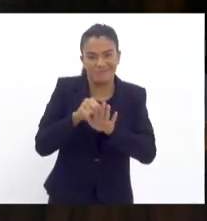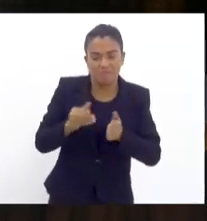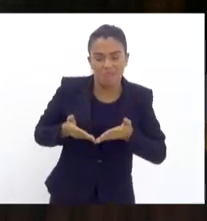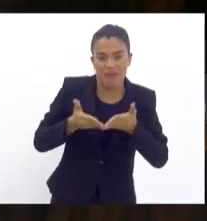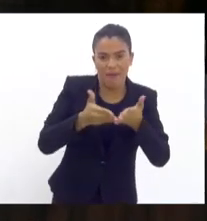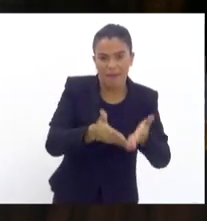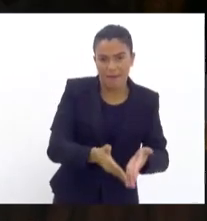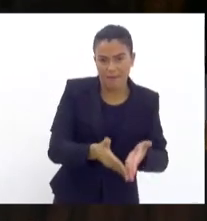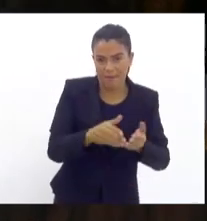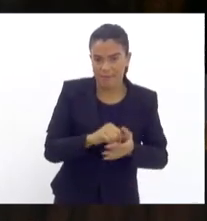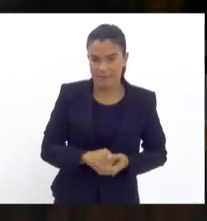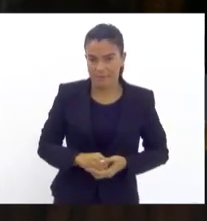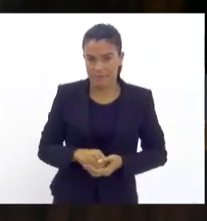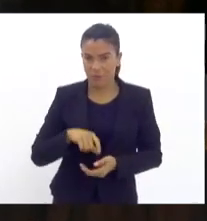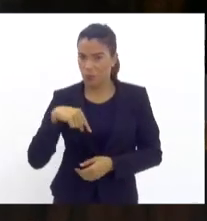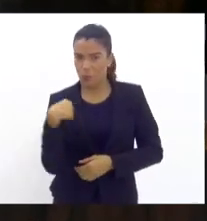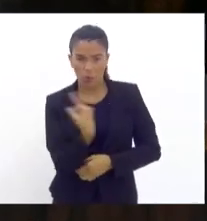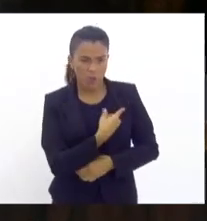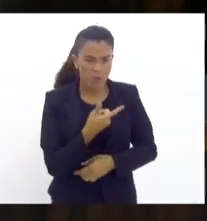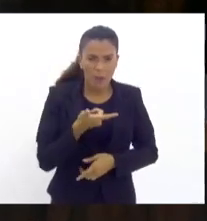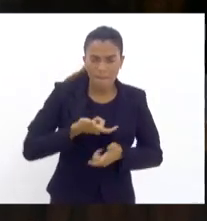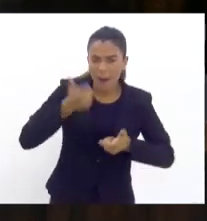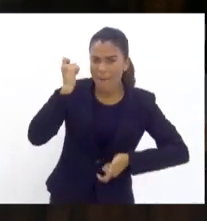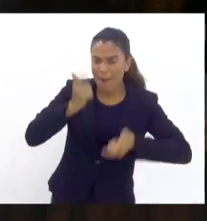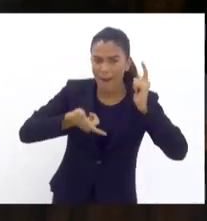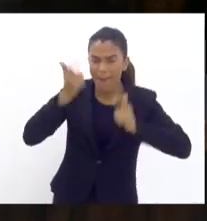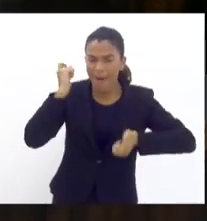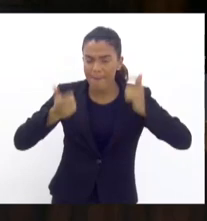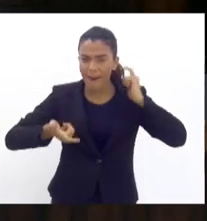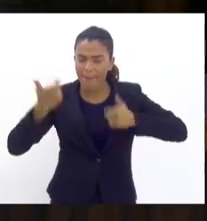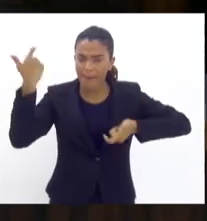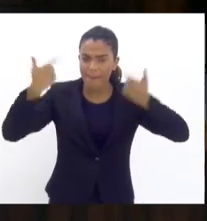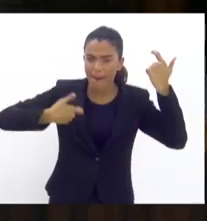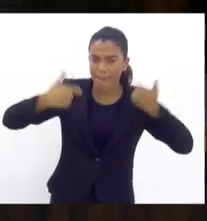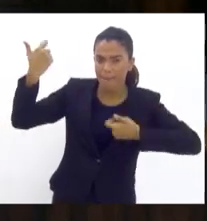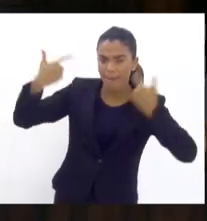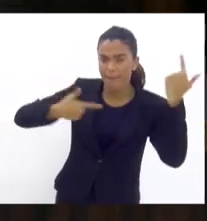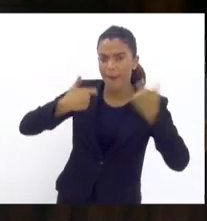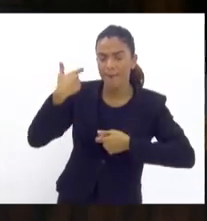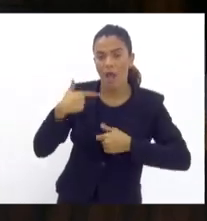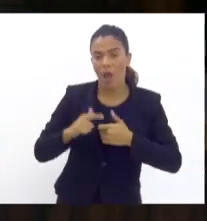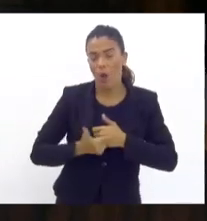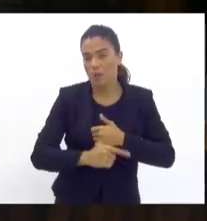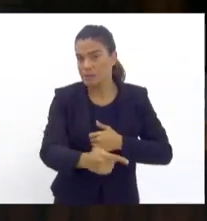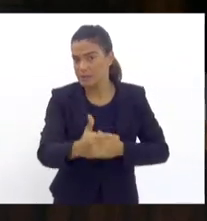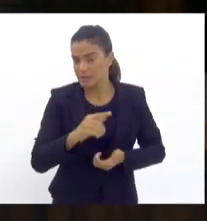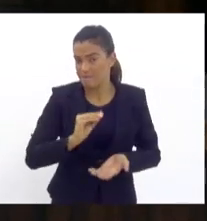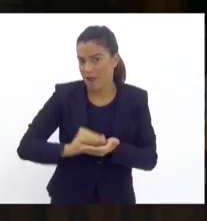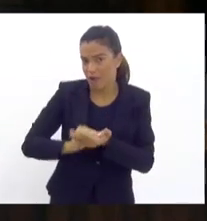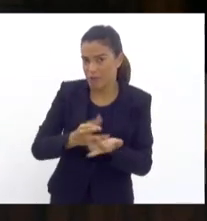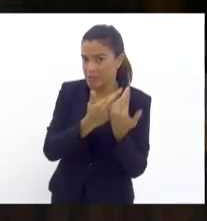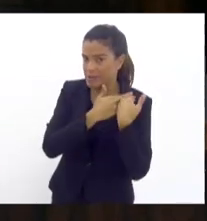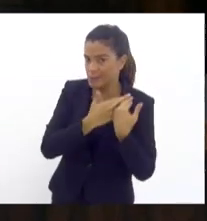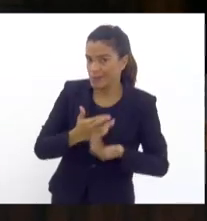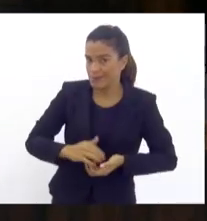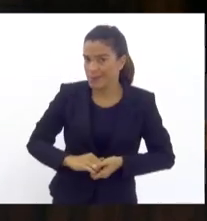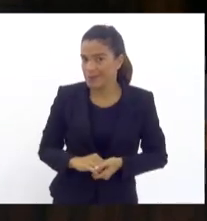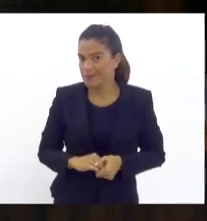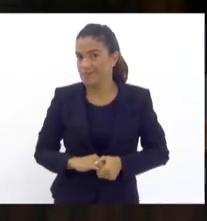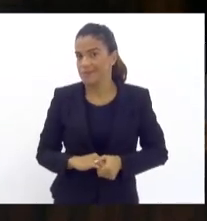todos estamos tomando tiro todos estamos sofrendo as consequências dessas irresponsabilidades